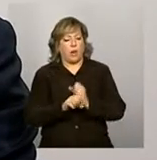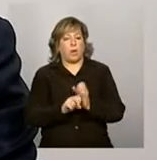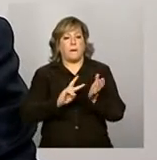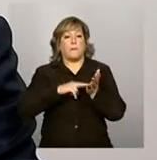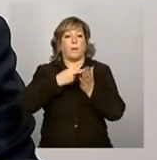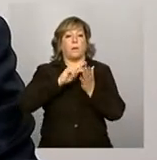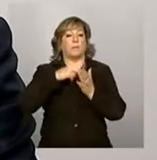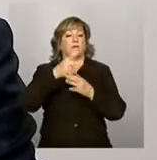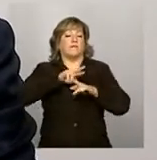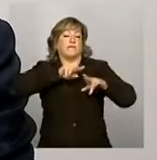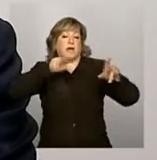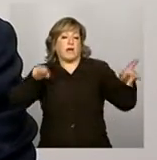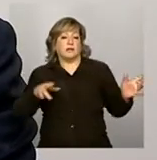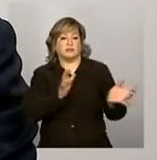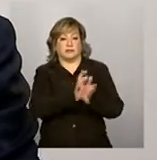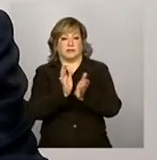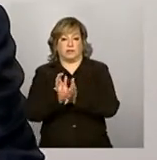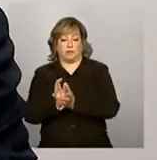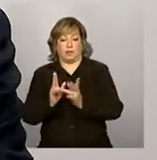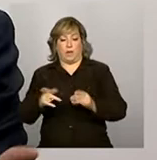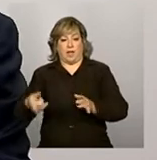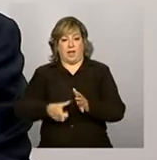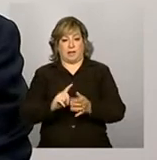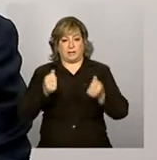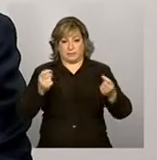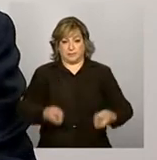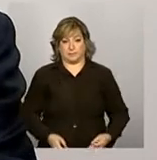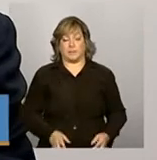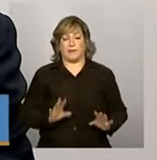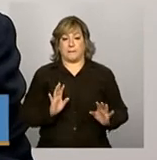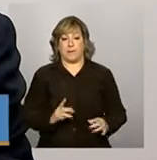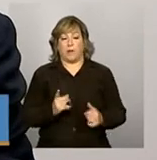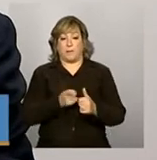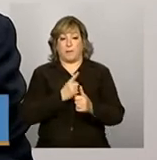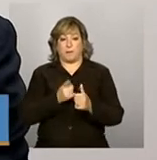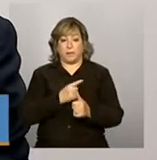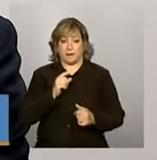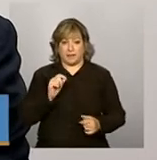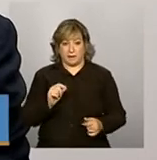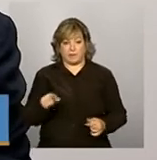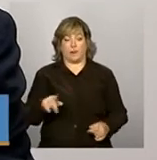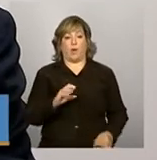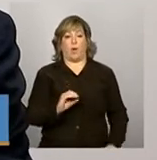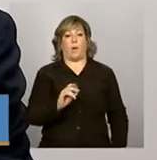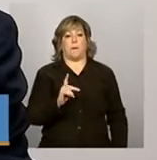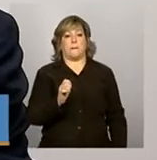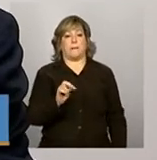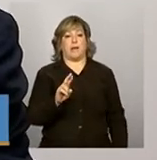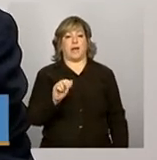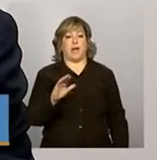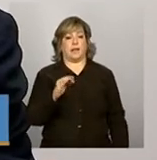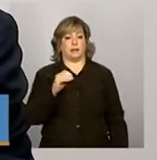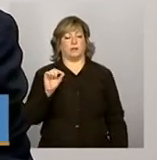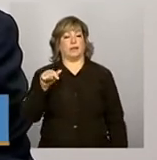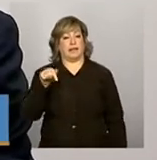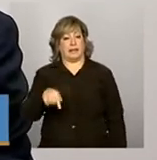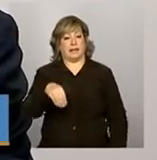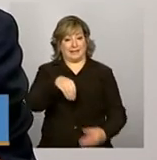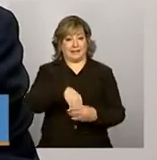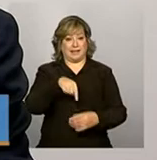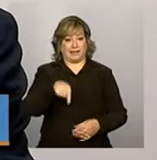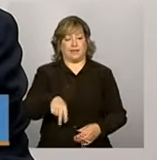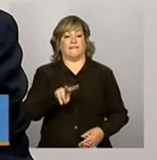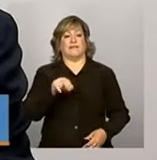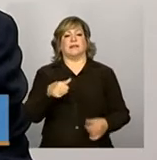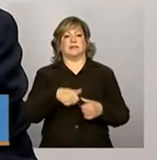de vários fatores, como o Sérgio bem explicou. Mas o fator 1 é o chamado fator de operação. E nele vão estar contidos